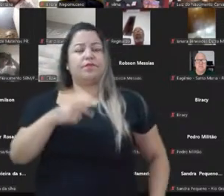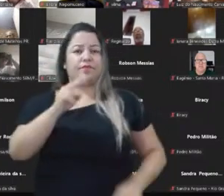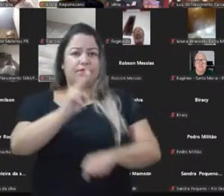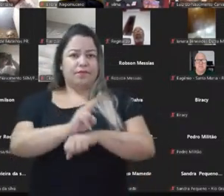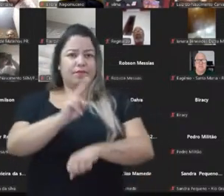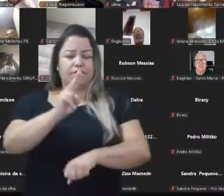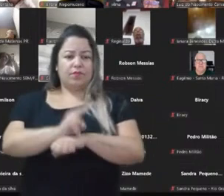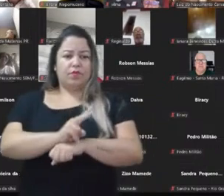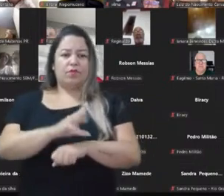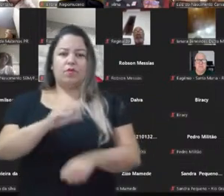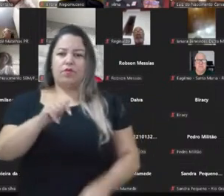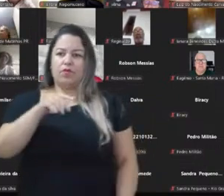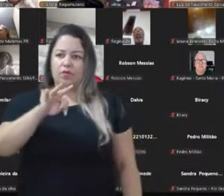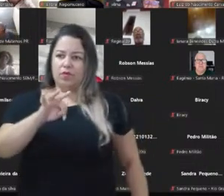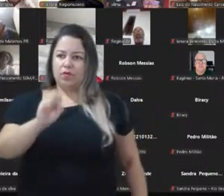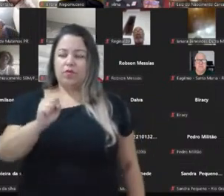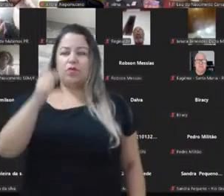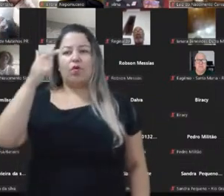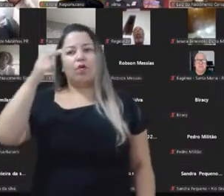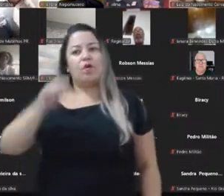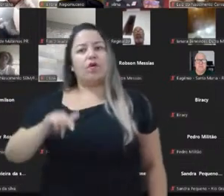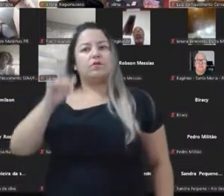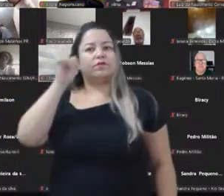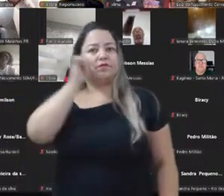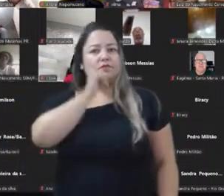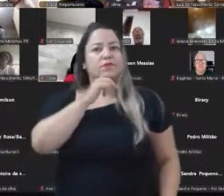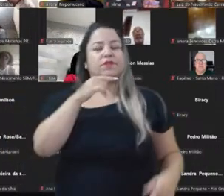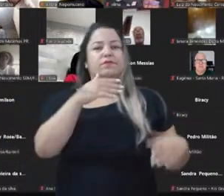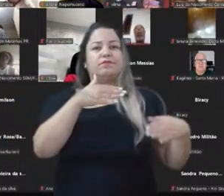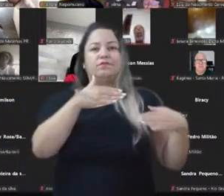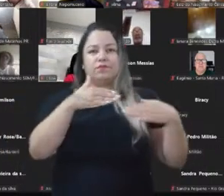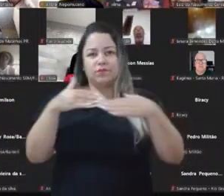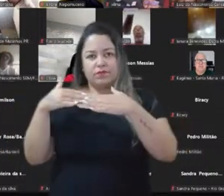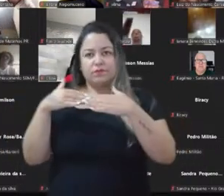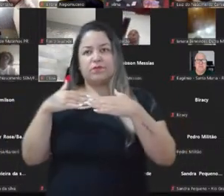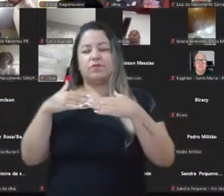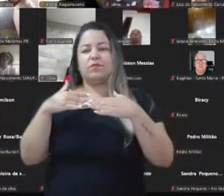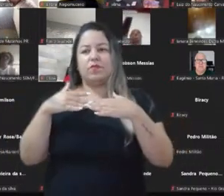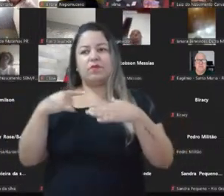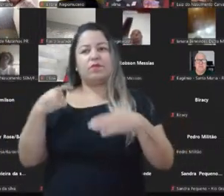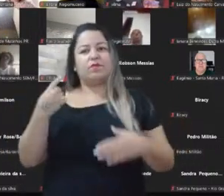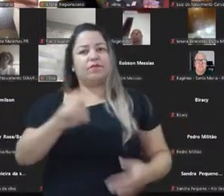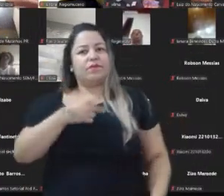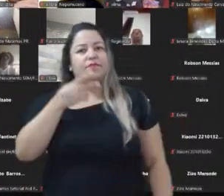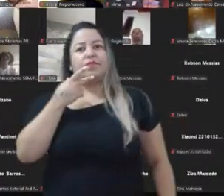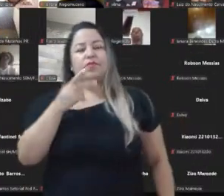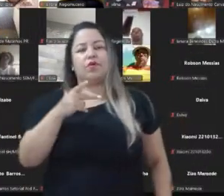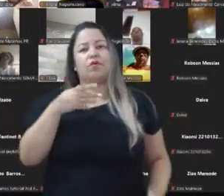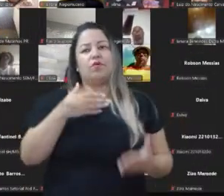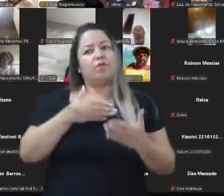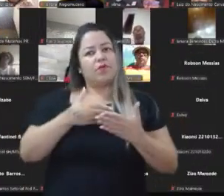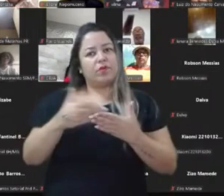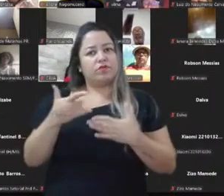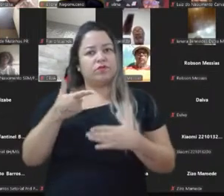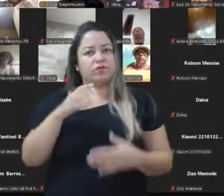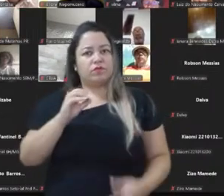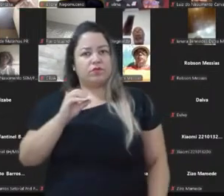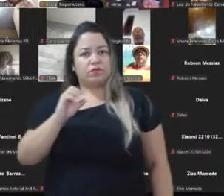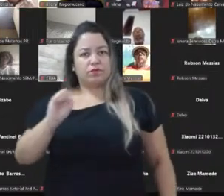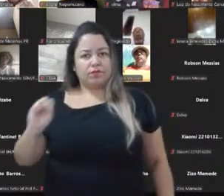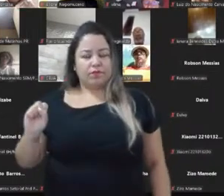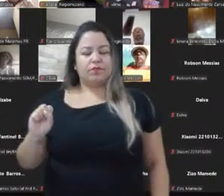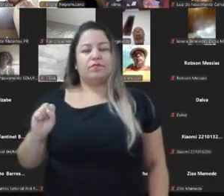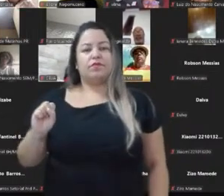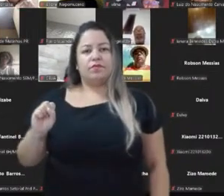contra a cota, mulheres falando contra as mulheres. É essa disputa de subjetividade que a gente está falando que começa muito em 2008, num